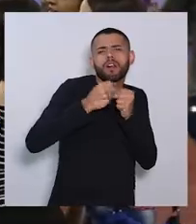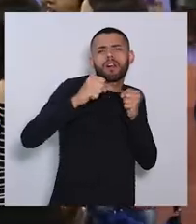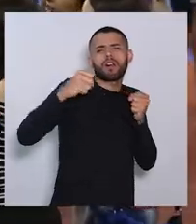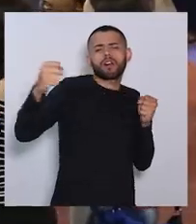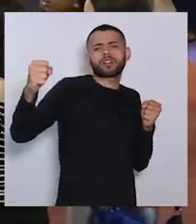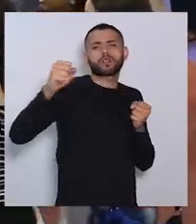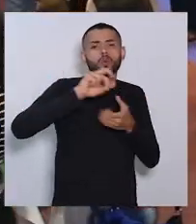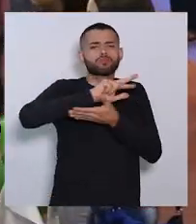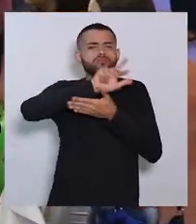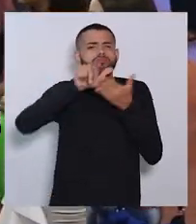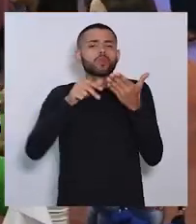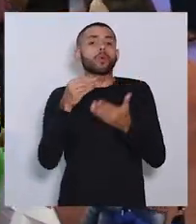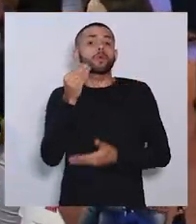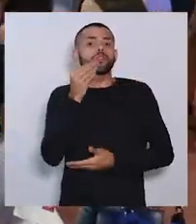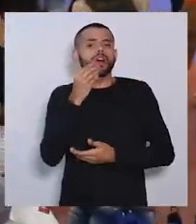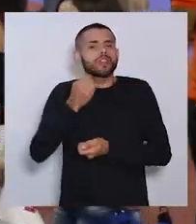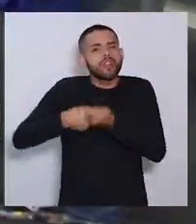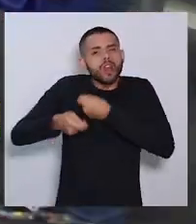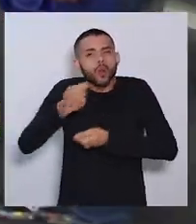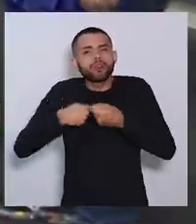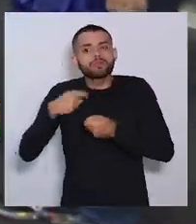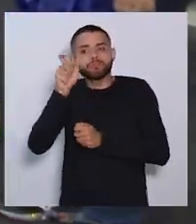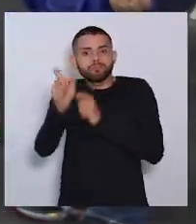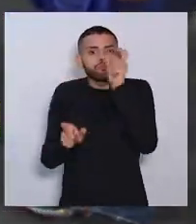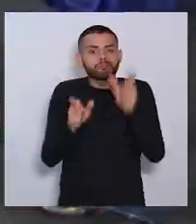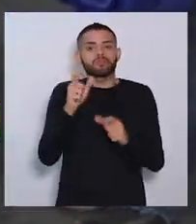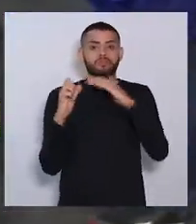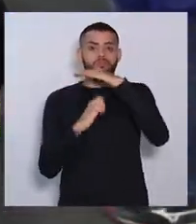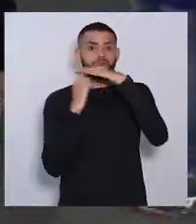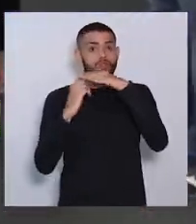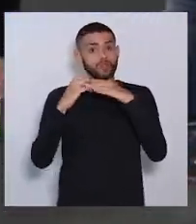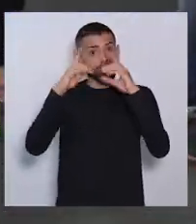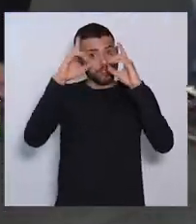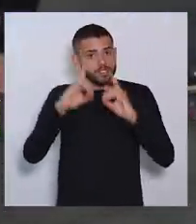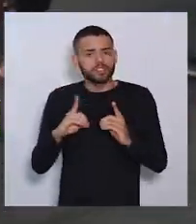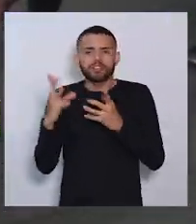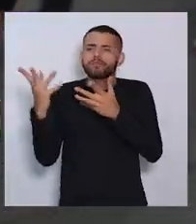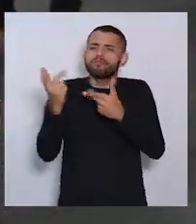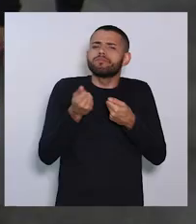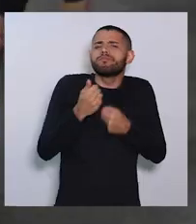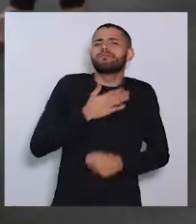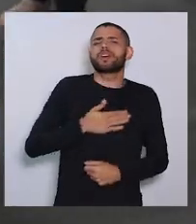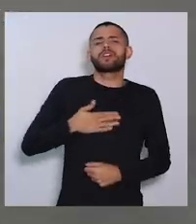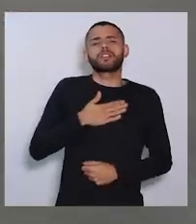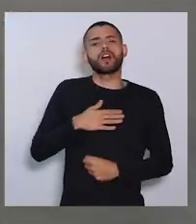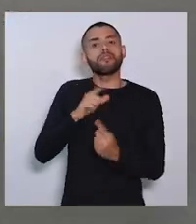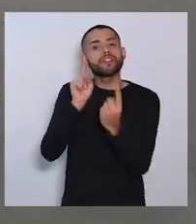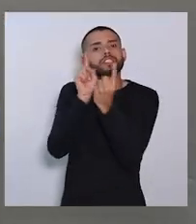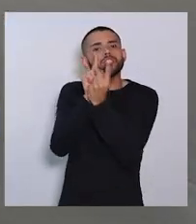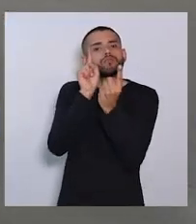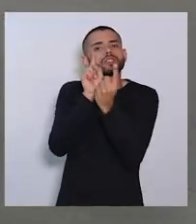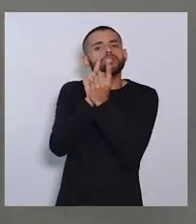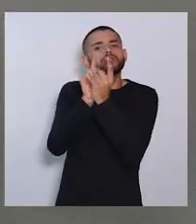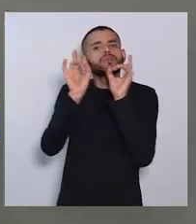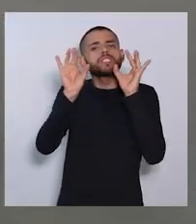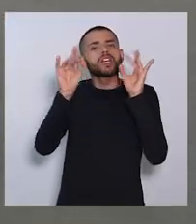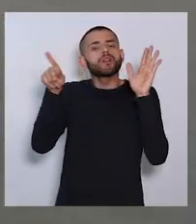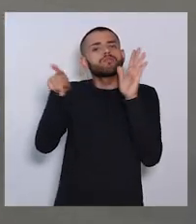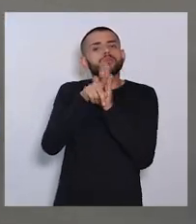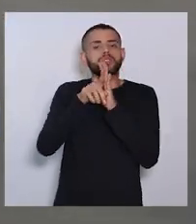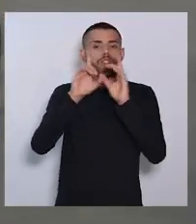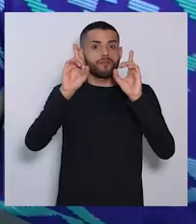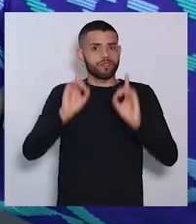de atrações e oportunidades de negócios, o empreendedor com deficiência é bem recebido e tem atendimento de acordo com as suas